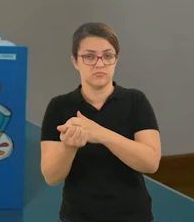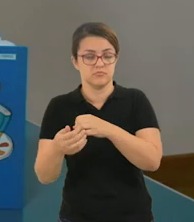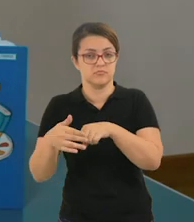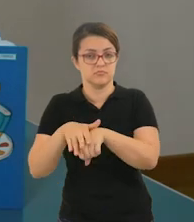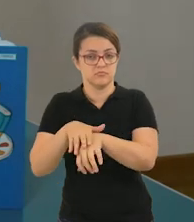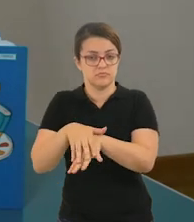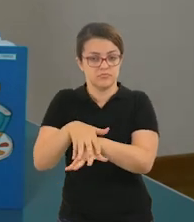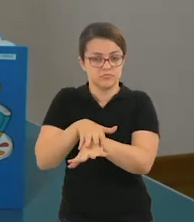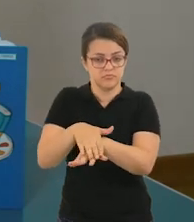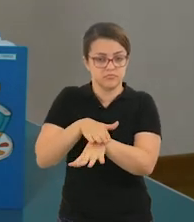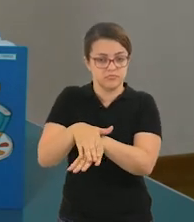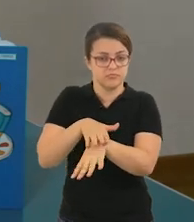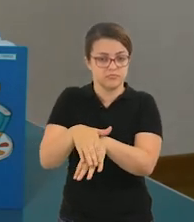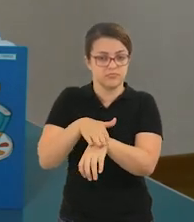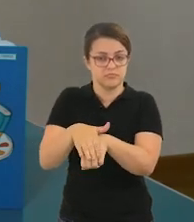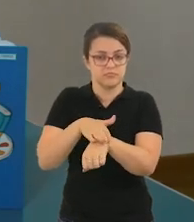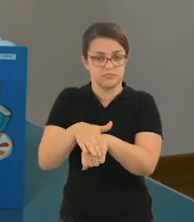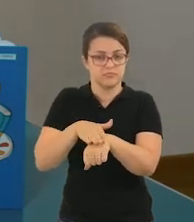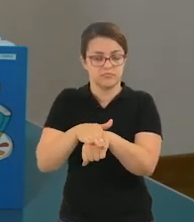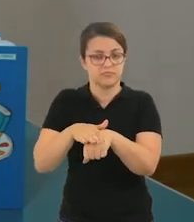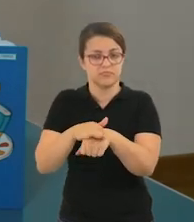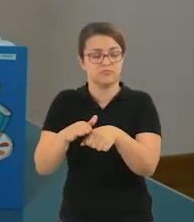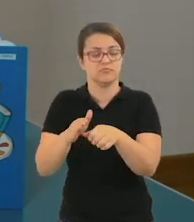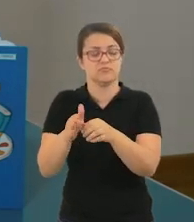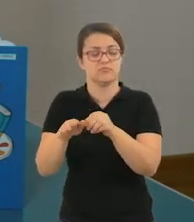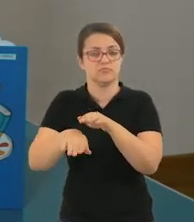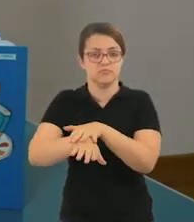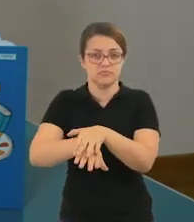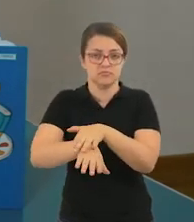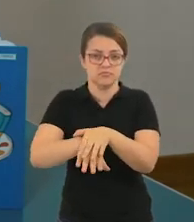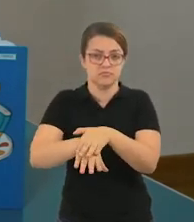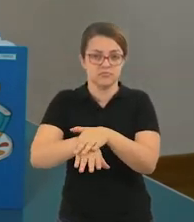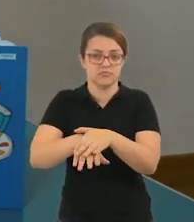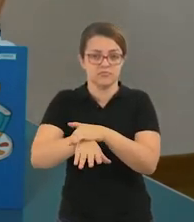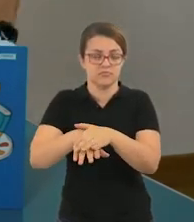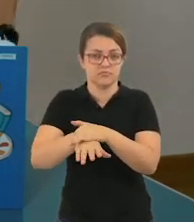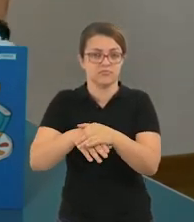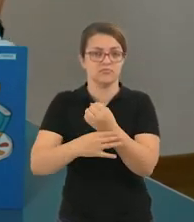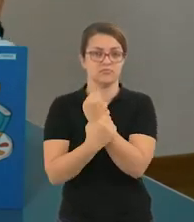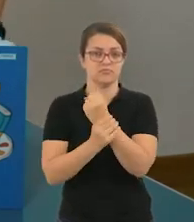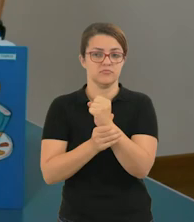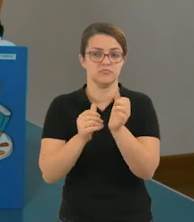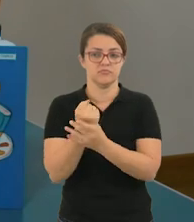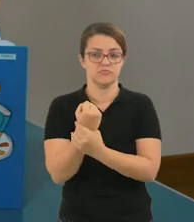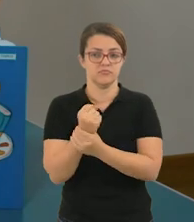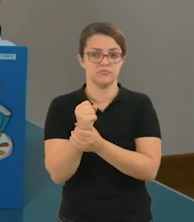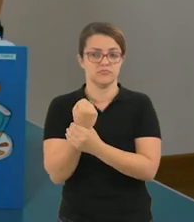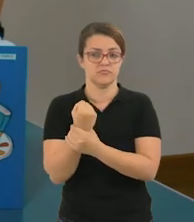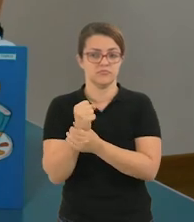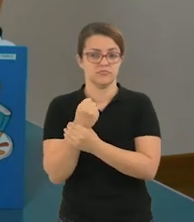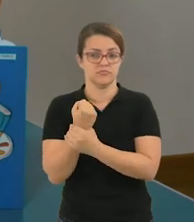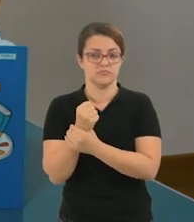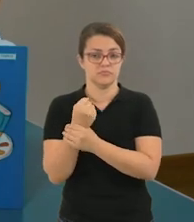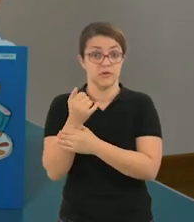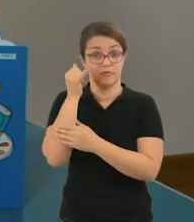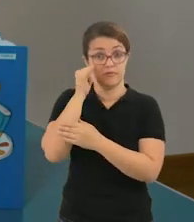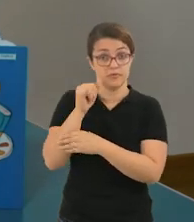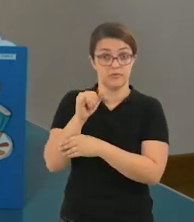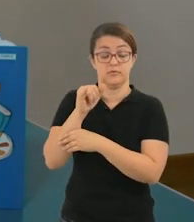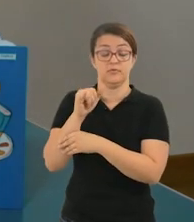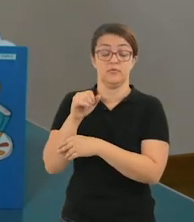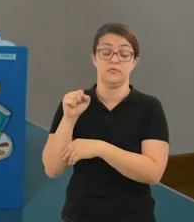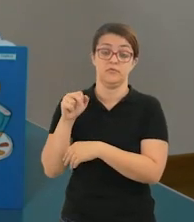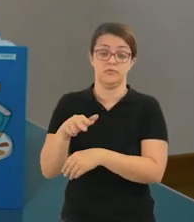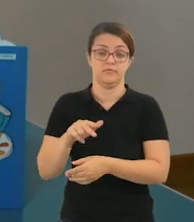lave as costas das mãos e depois lave o pulso, tudo bem? Lembrando que a gente precisa minimizar a transmissão desse